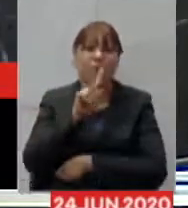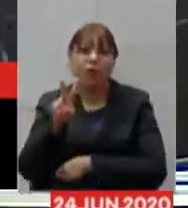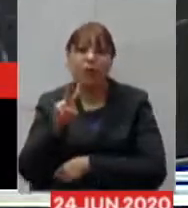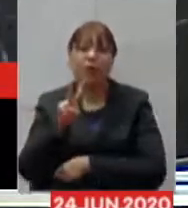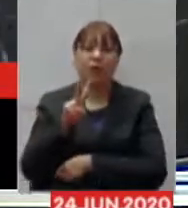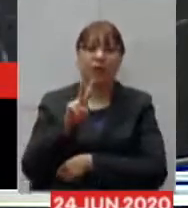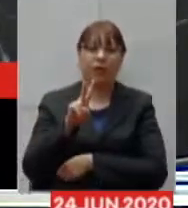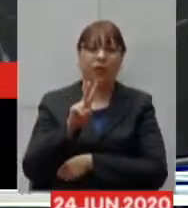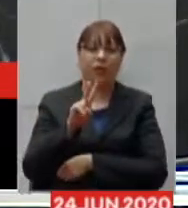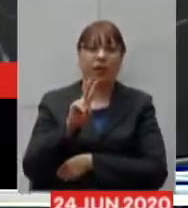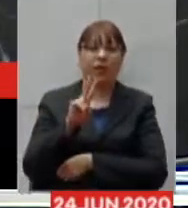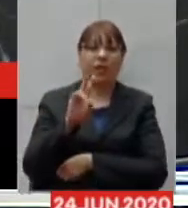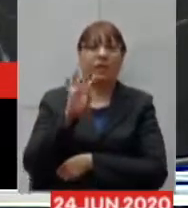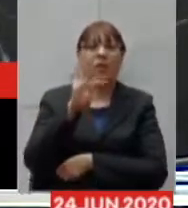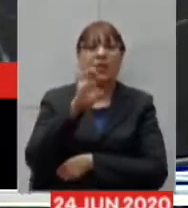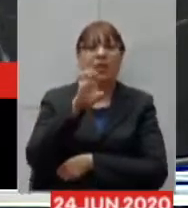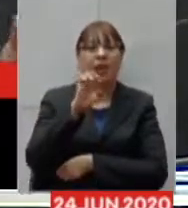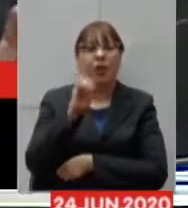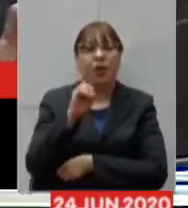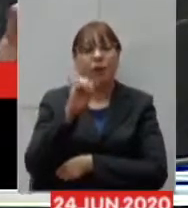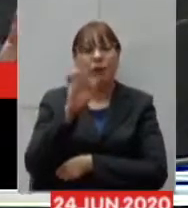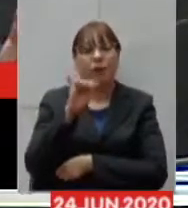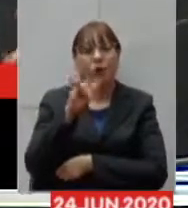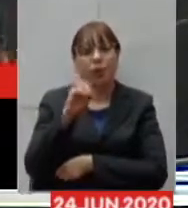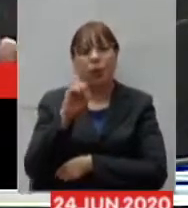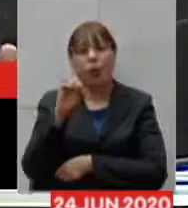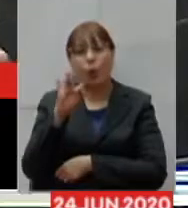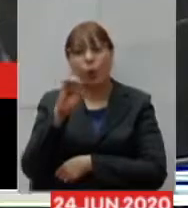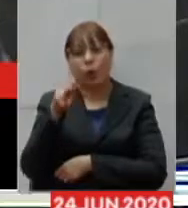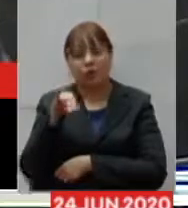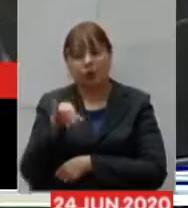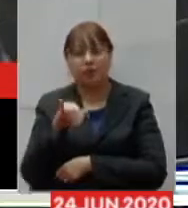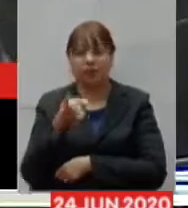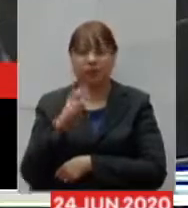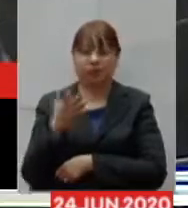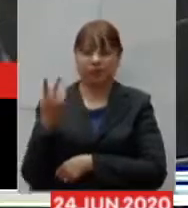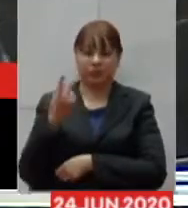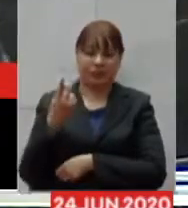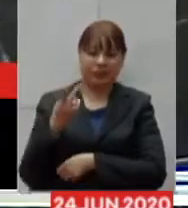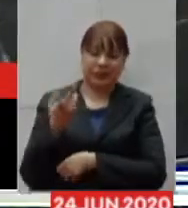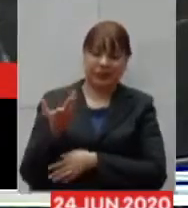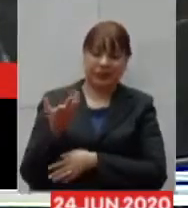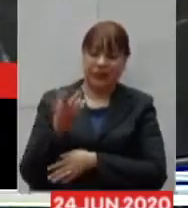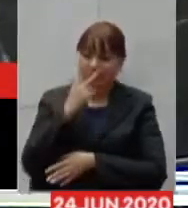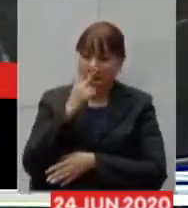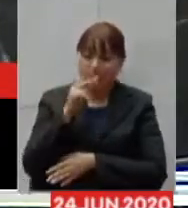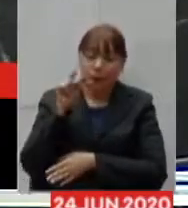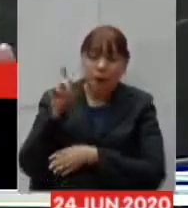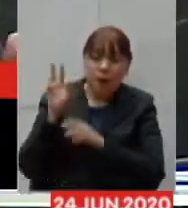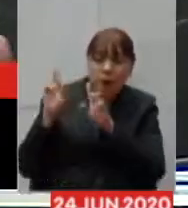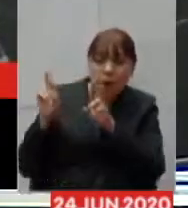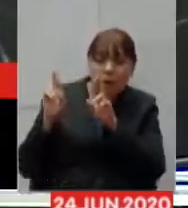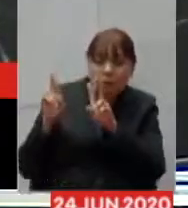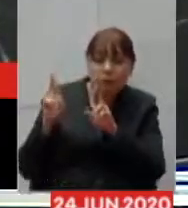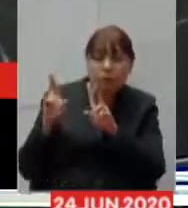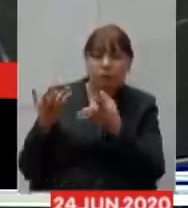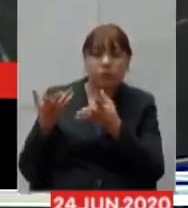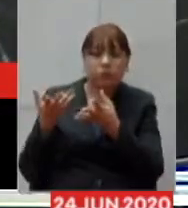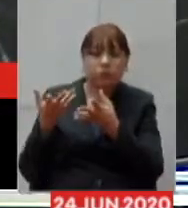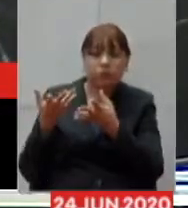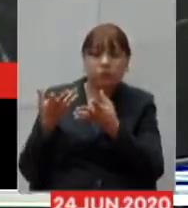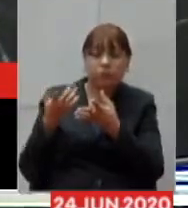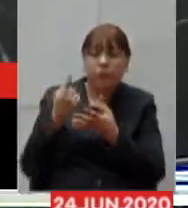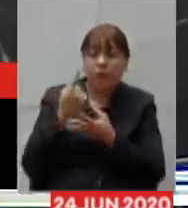Tioflotone, os pontos de referência para quase que um milhão de habitantes,